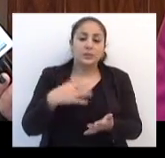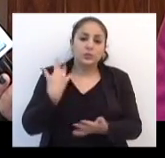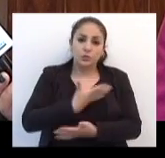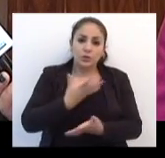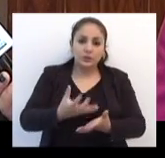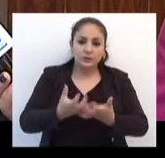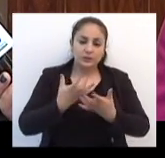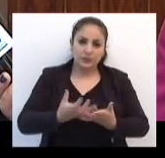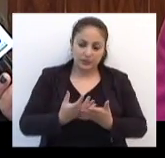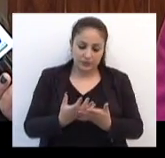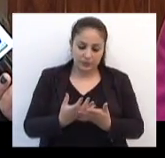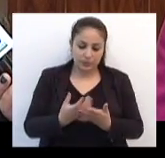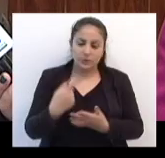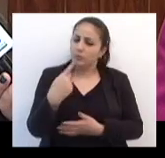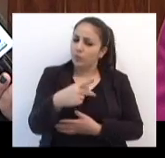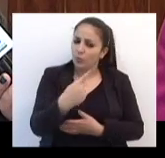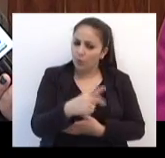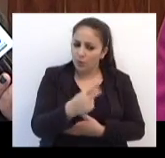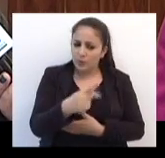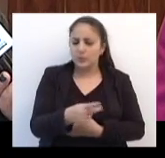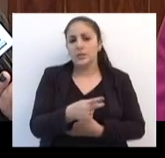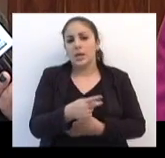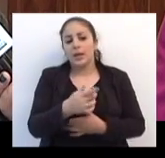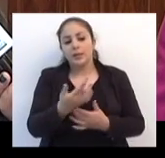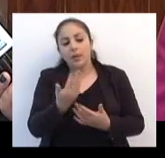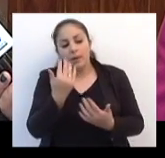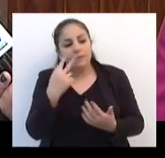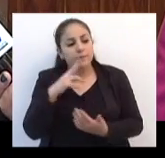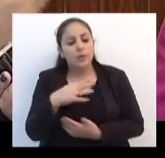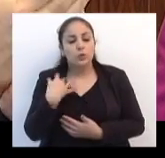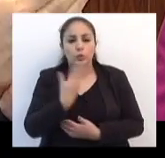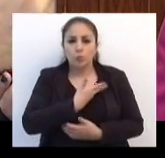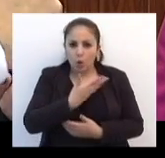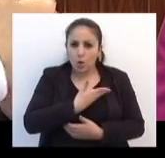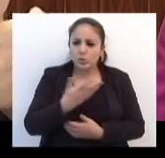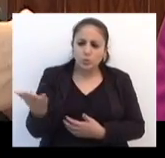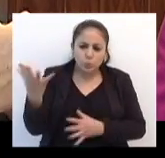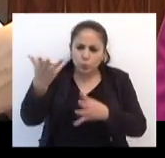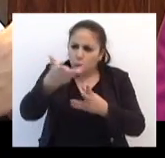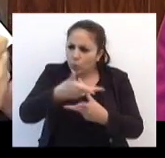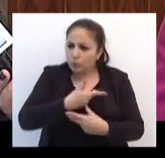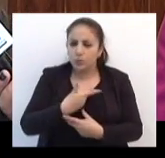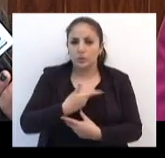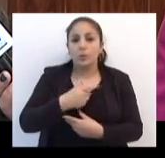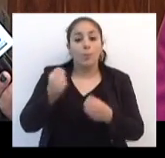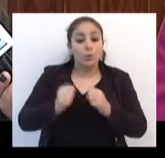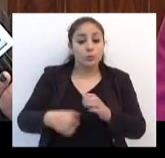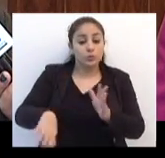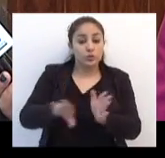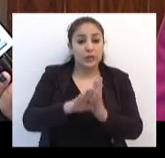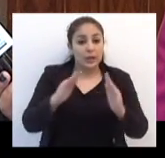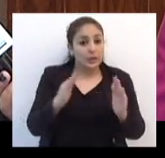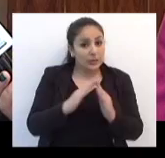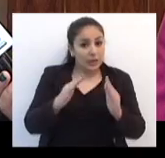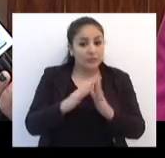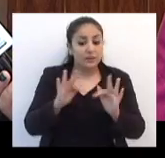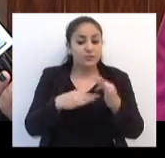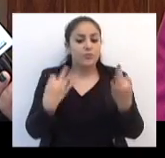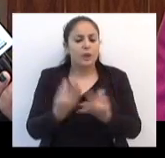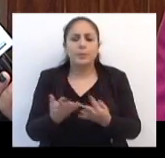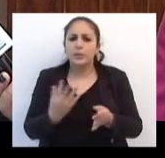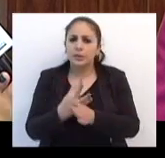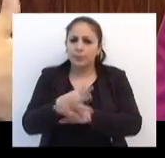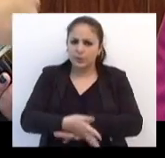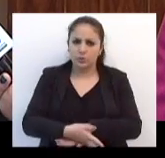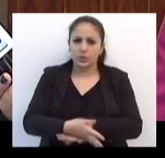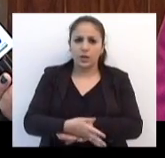queremos é que você, telespectador, nós, vereadores Amar, todos nós, possamos chegar em casa com a família de